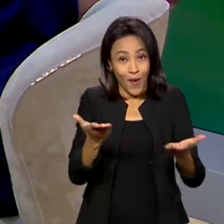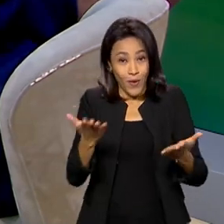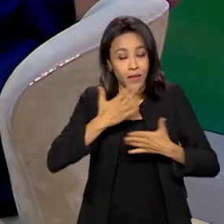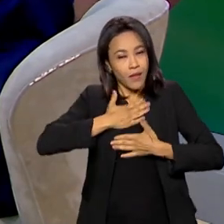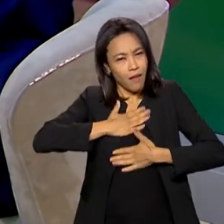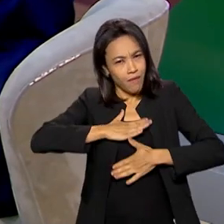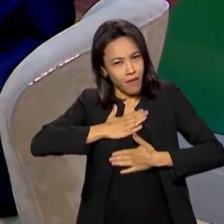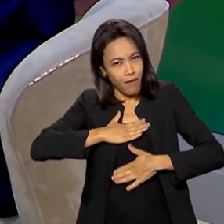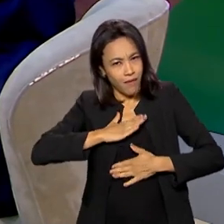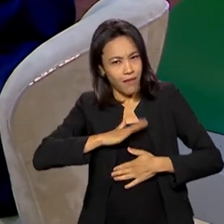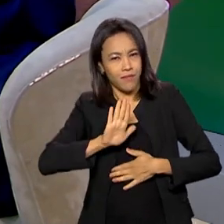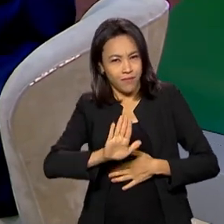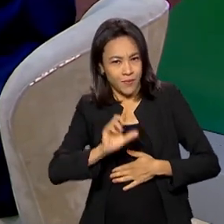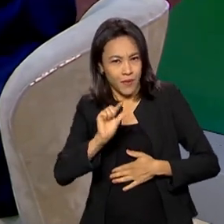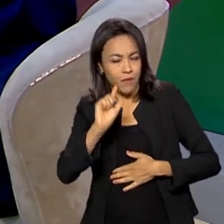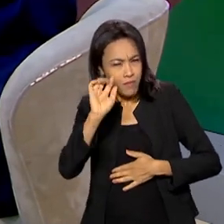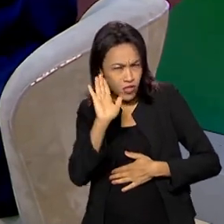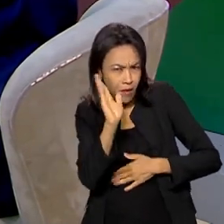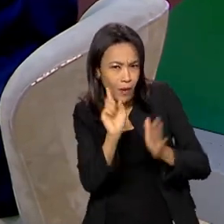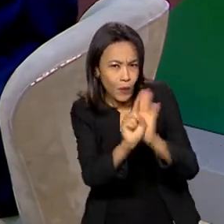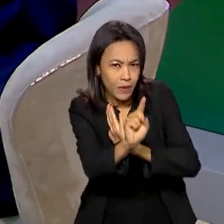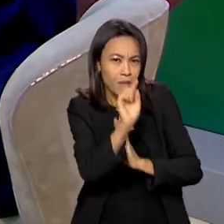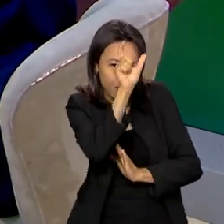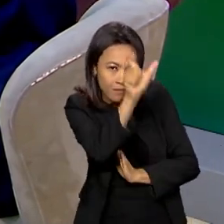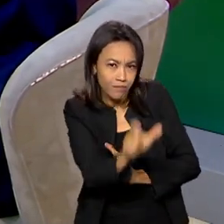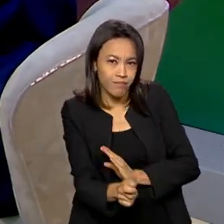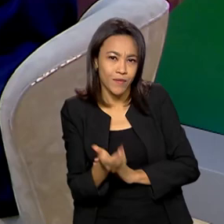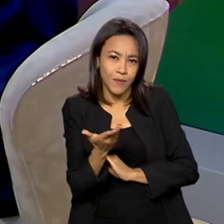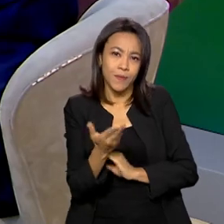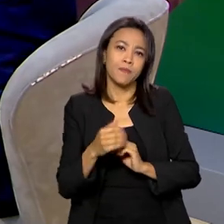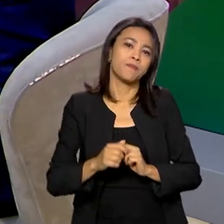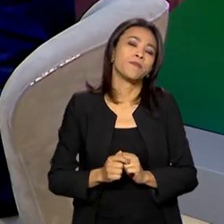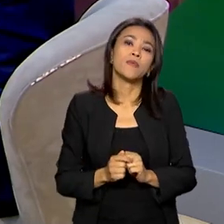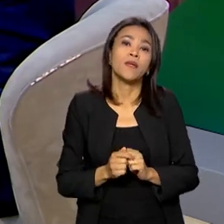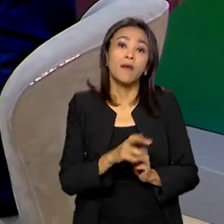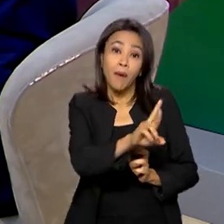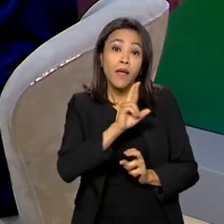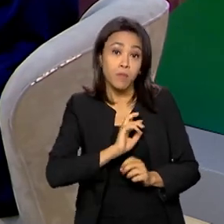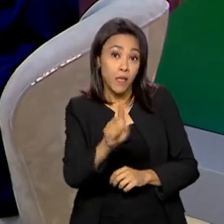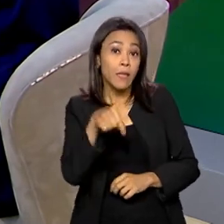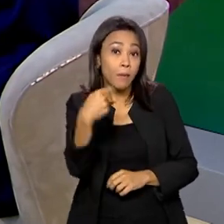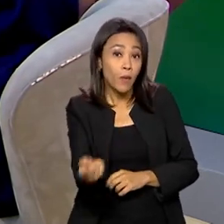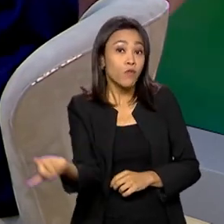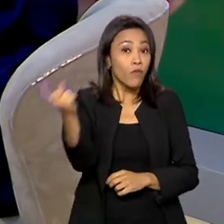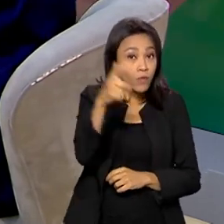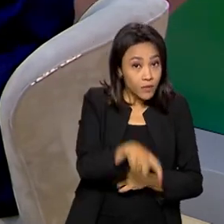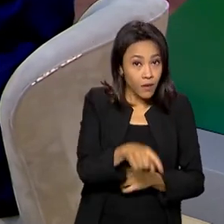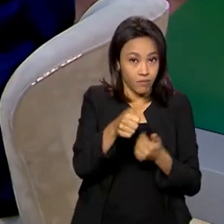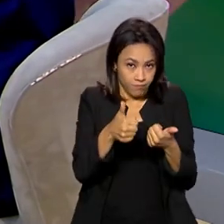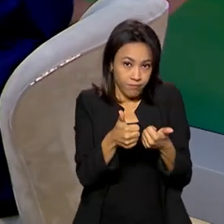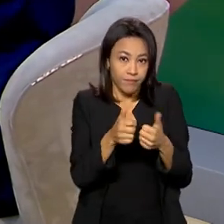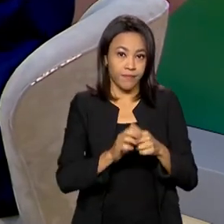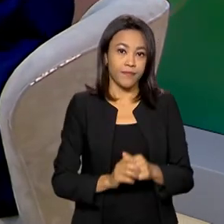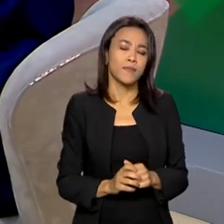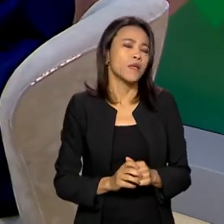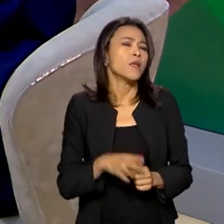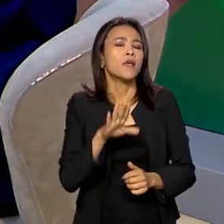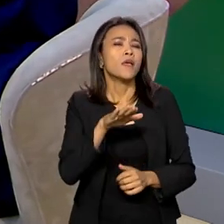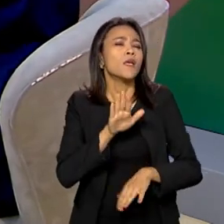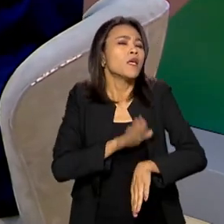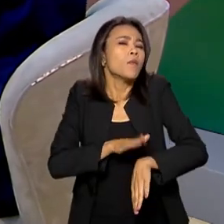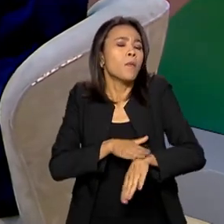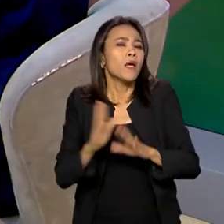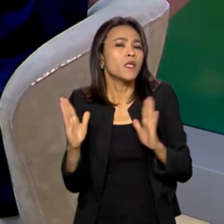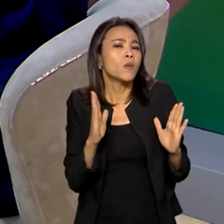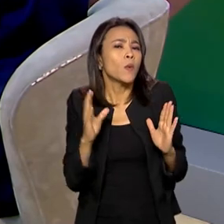intervalo, mas eu já vou fazer uma pergunta ao senhor para responder depois que nós voltarmos. Em que momento em